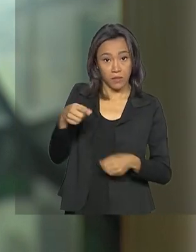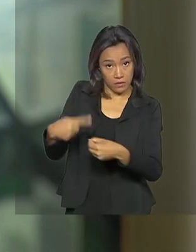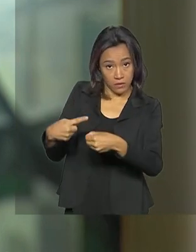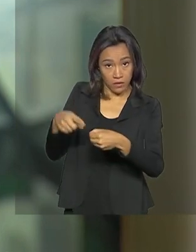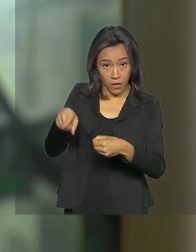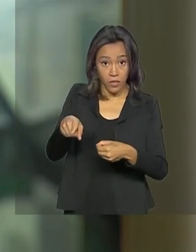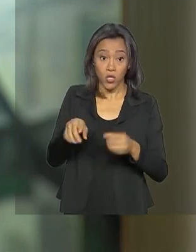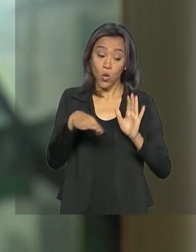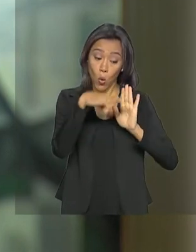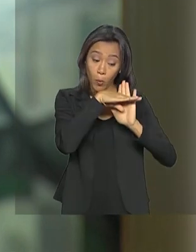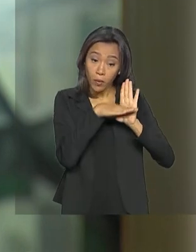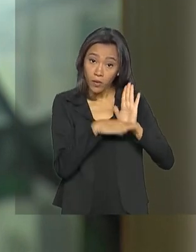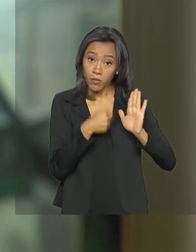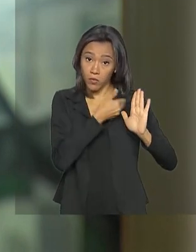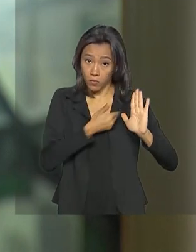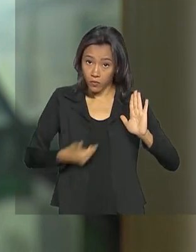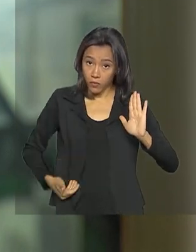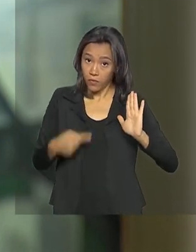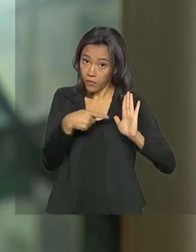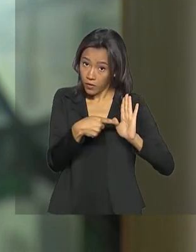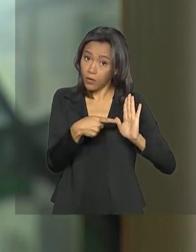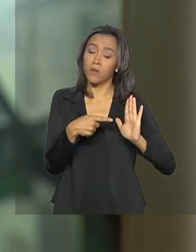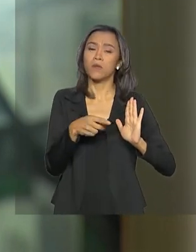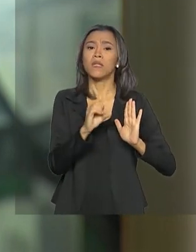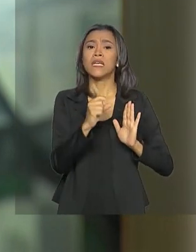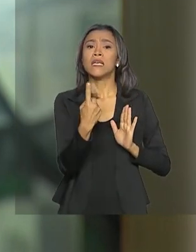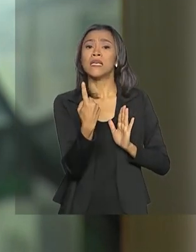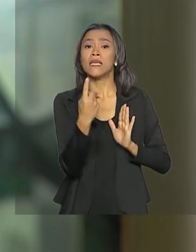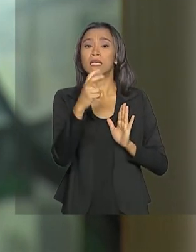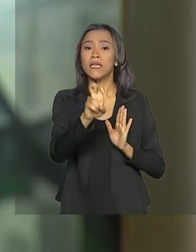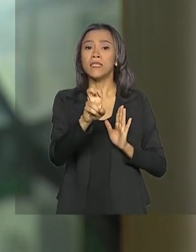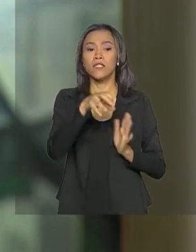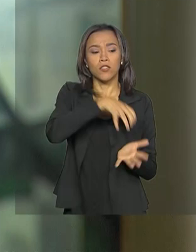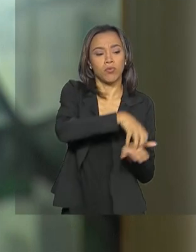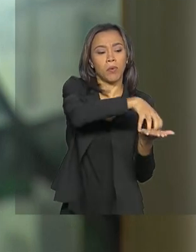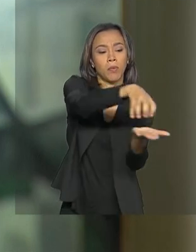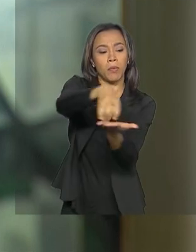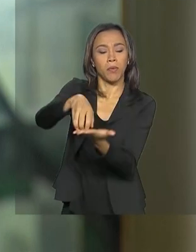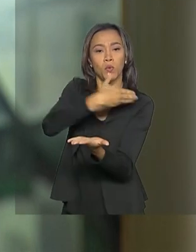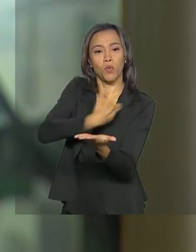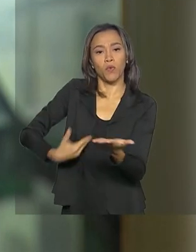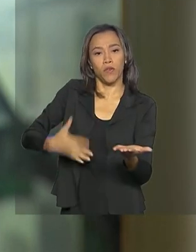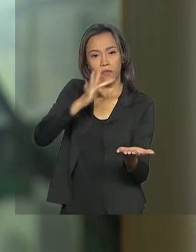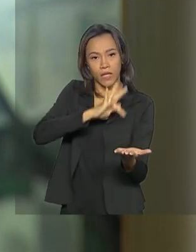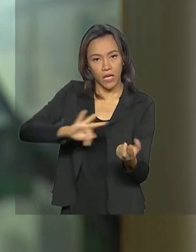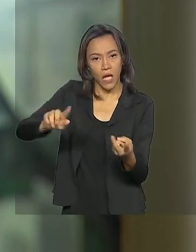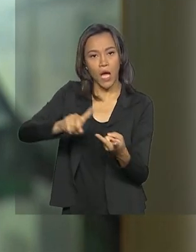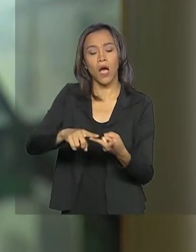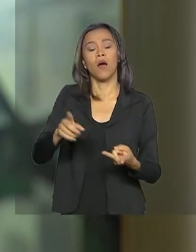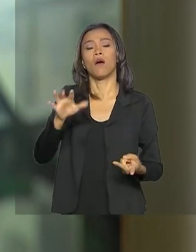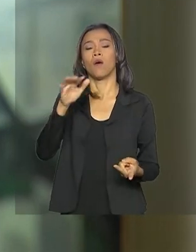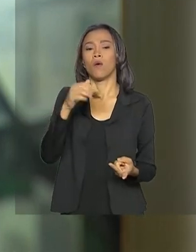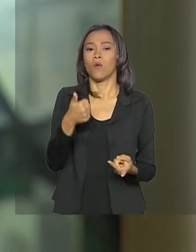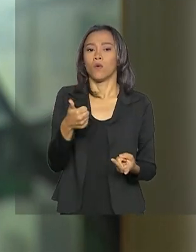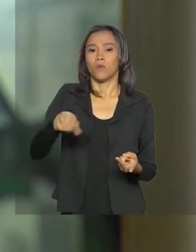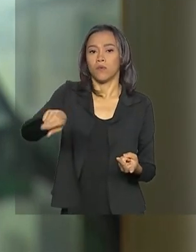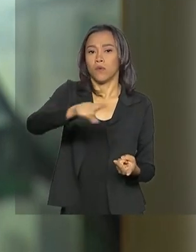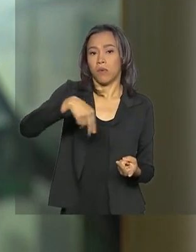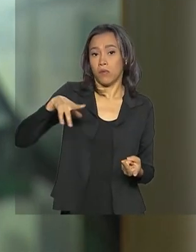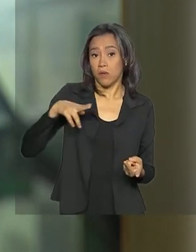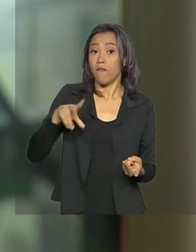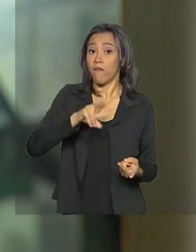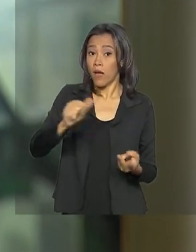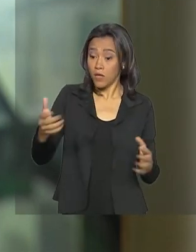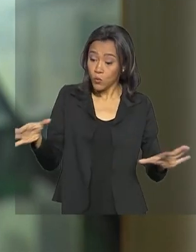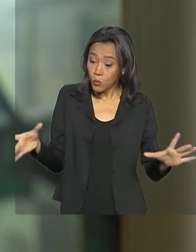programa Abraça o Marajó, 15 instituições do governo federal, públicas e privadas vão se unir no combate à